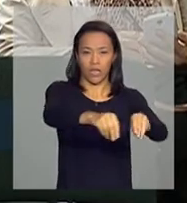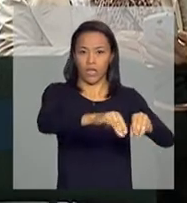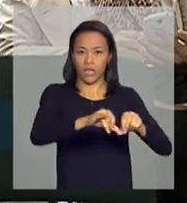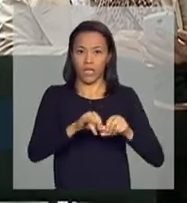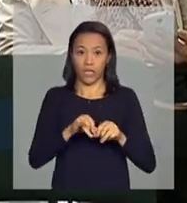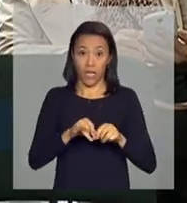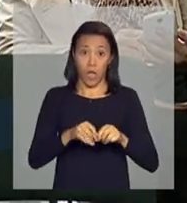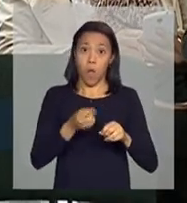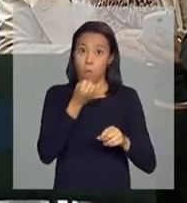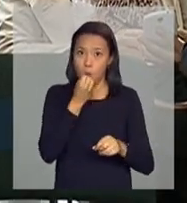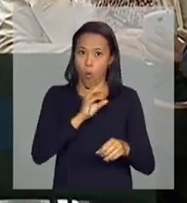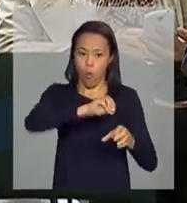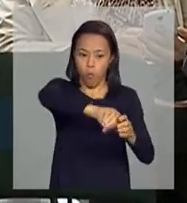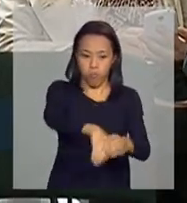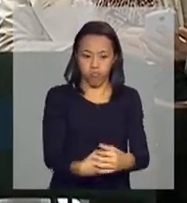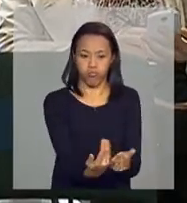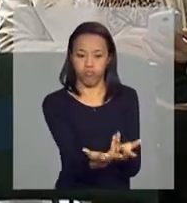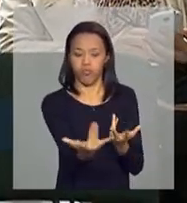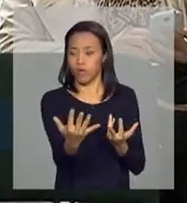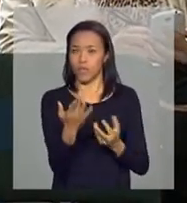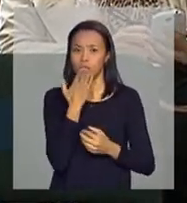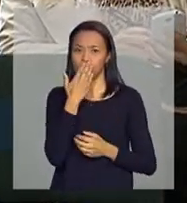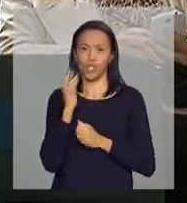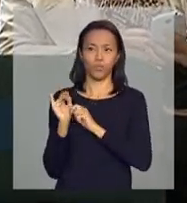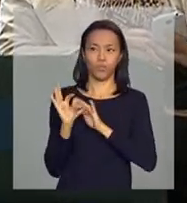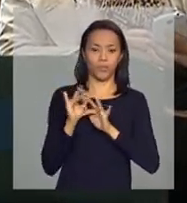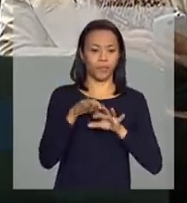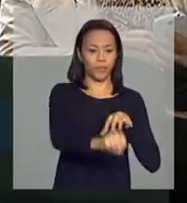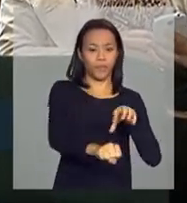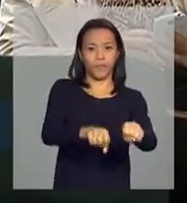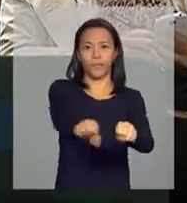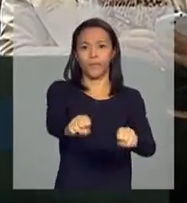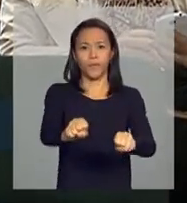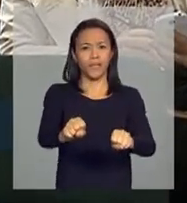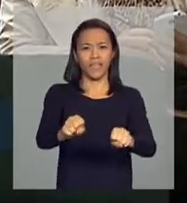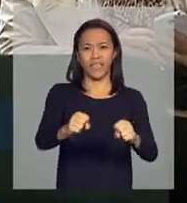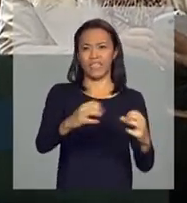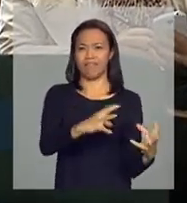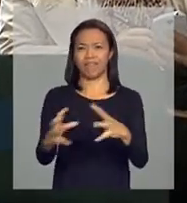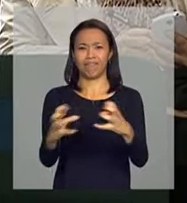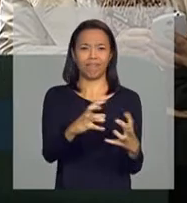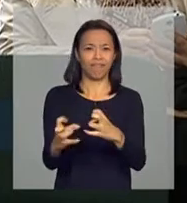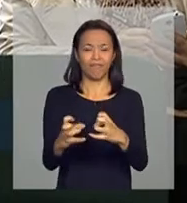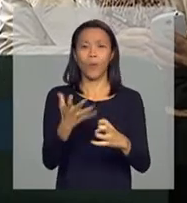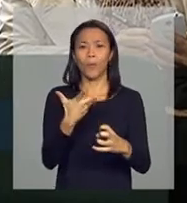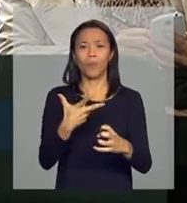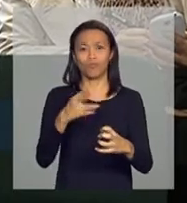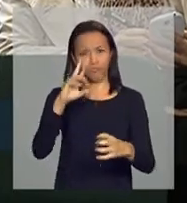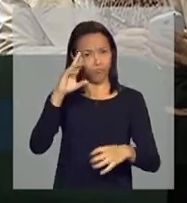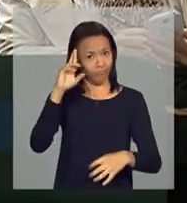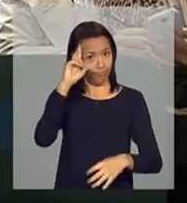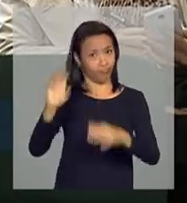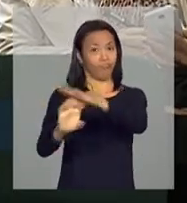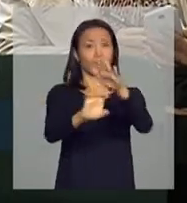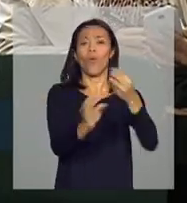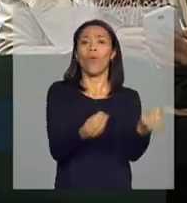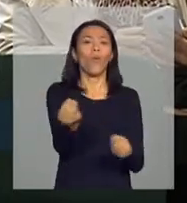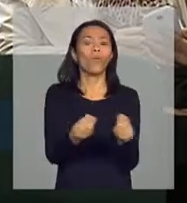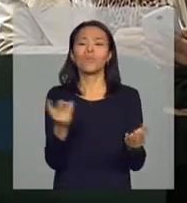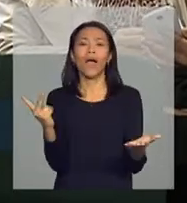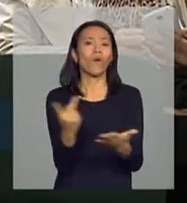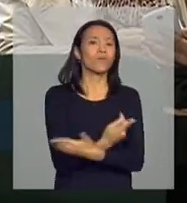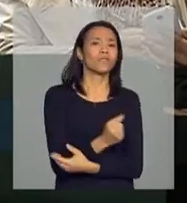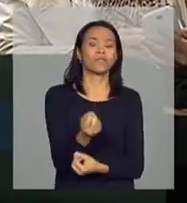terras produtivas e um conflito entre indígenas e produtores. A gente está querendo uma avaliação sua do que está